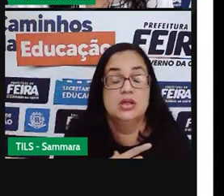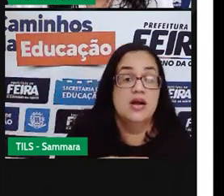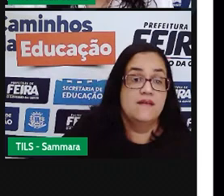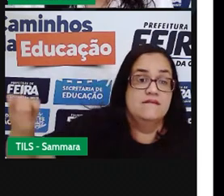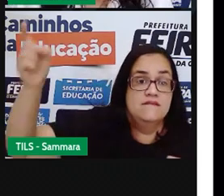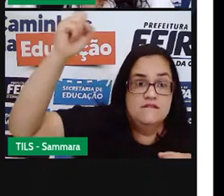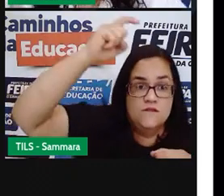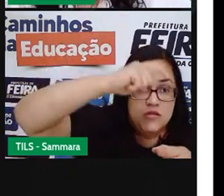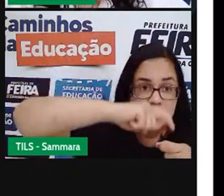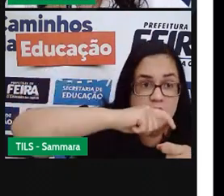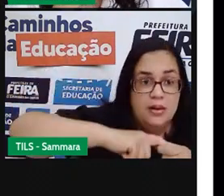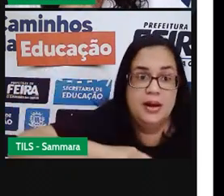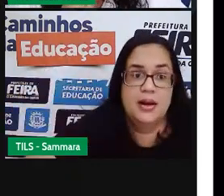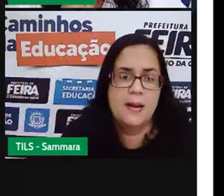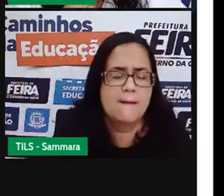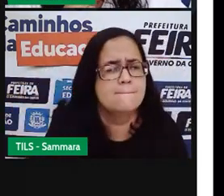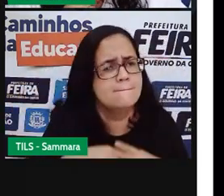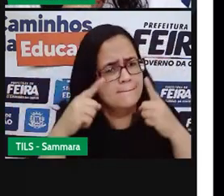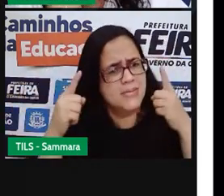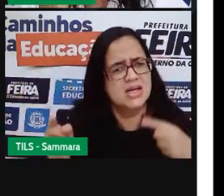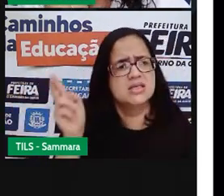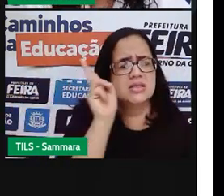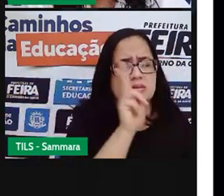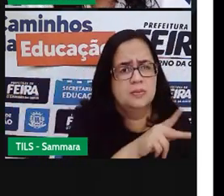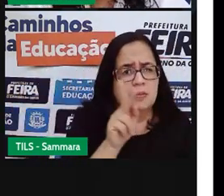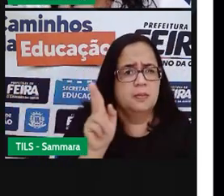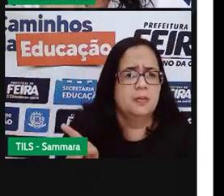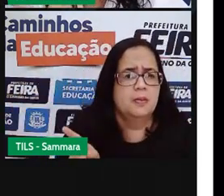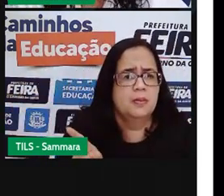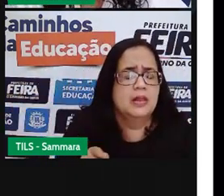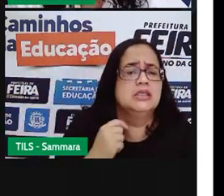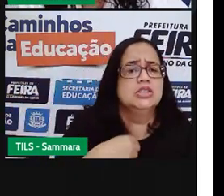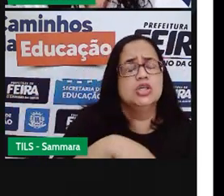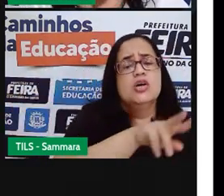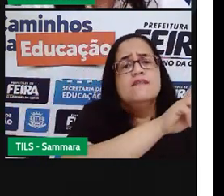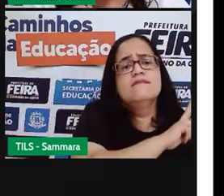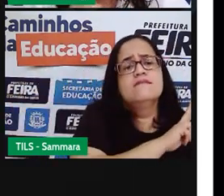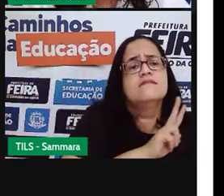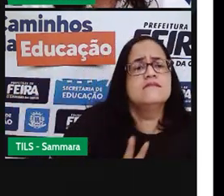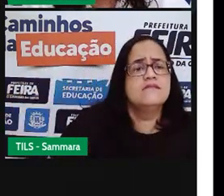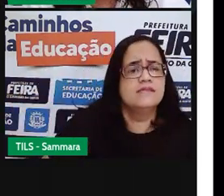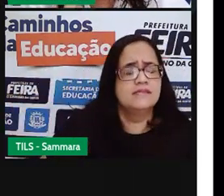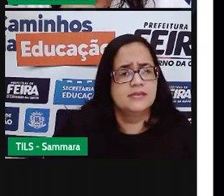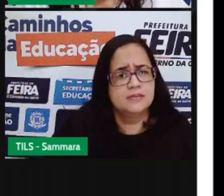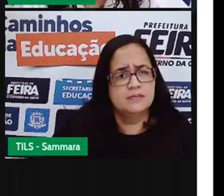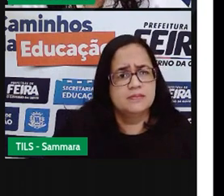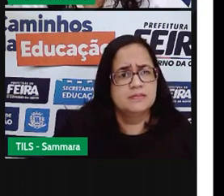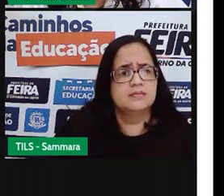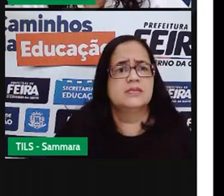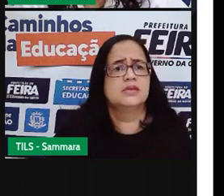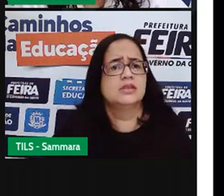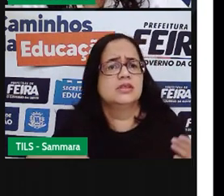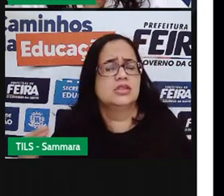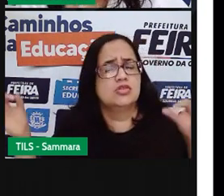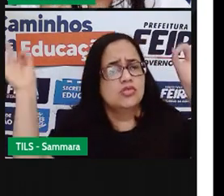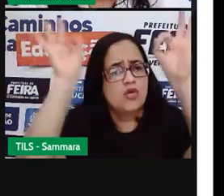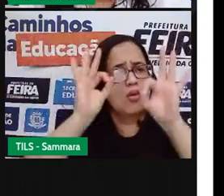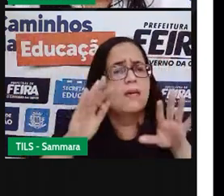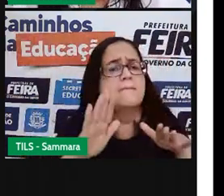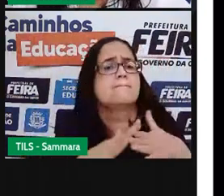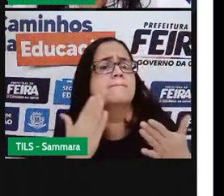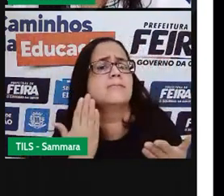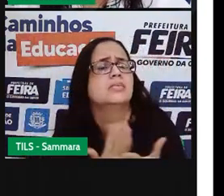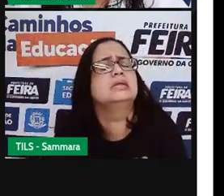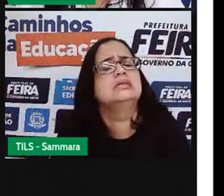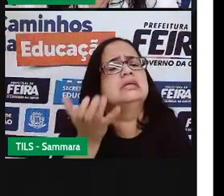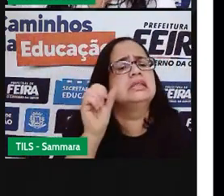retorno? Mas, se não é os vereadores, se não são eles que vão arrumar as escolas, o que